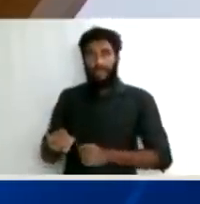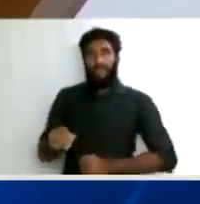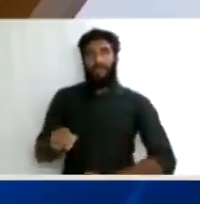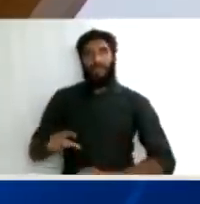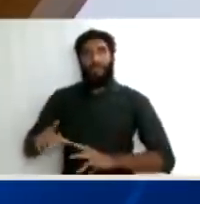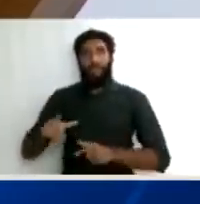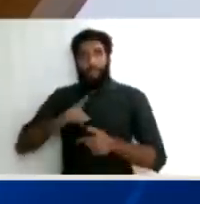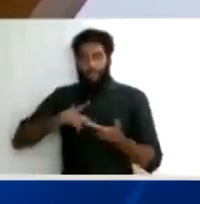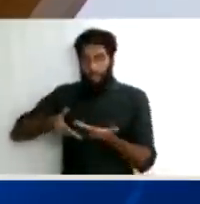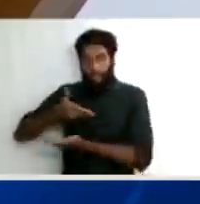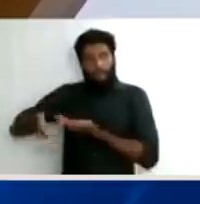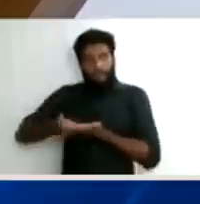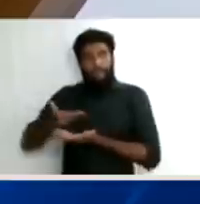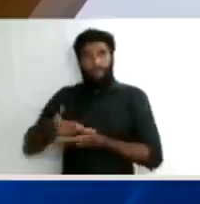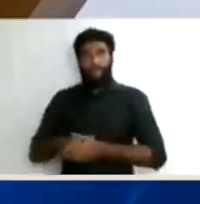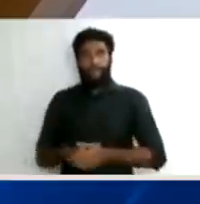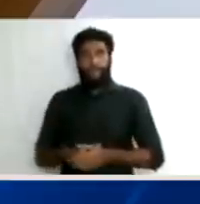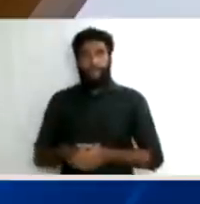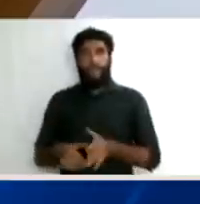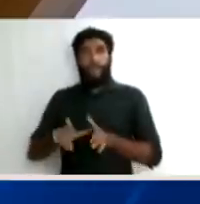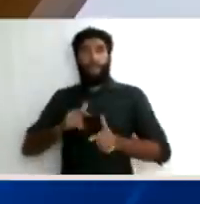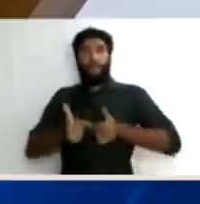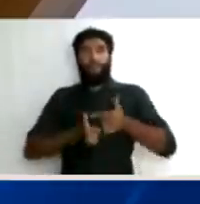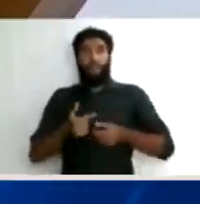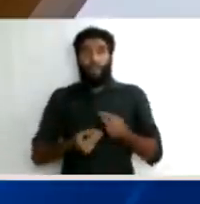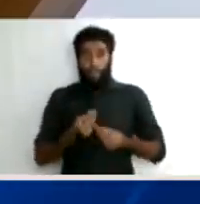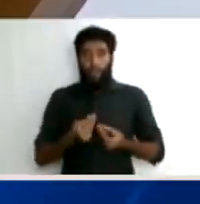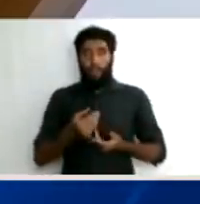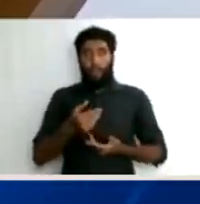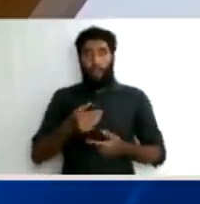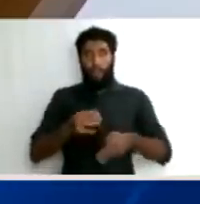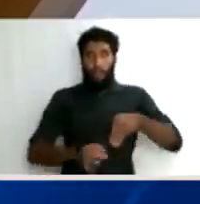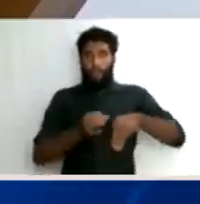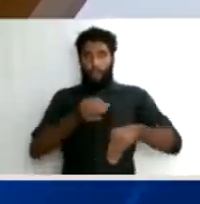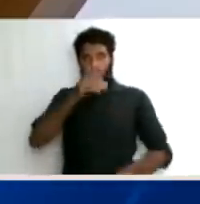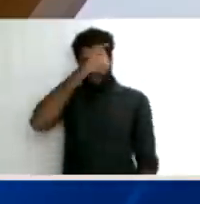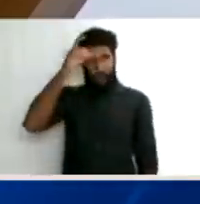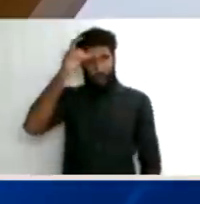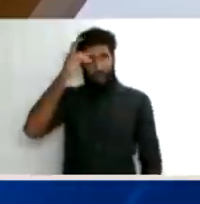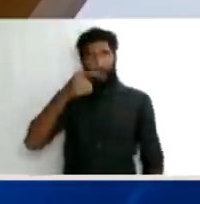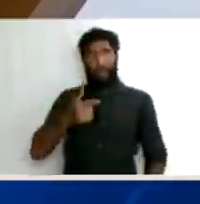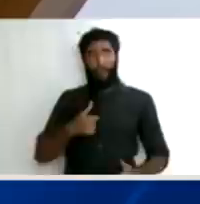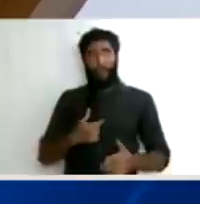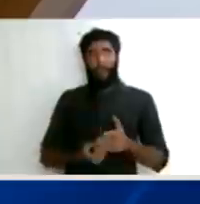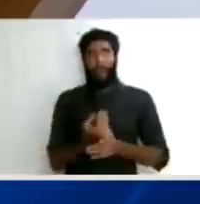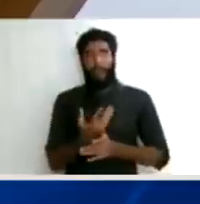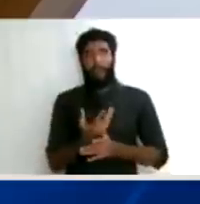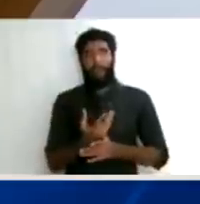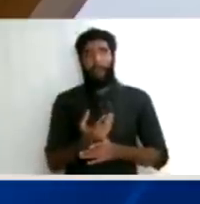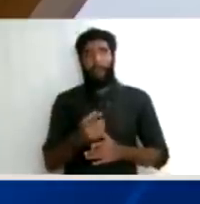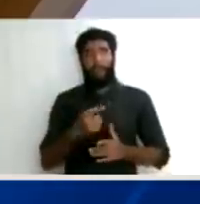presa e que fosse concedida a bioscopos teria direito à indenização, que não é o caso. Agora, procurador, é no mínimo